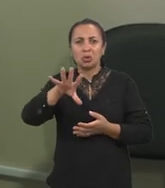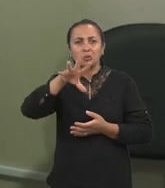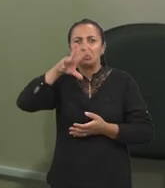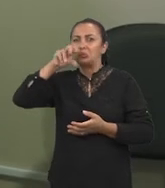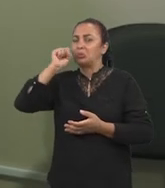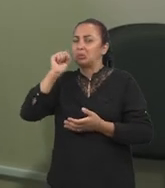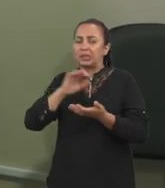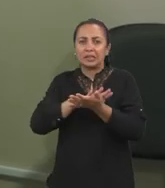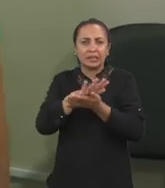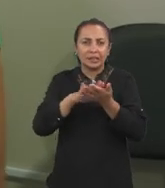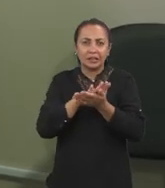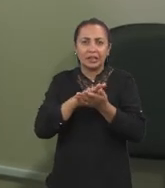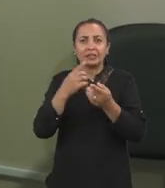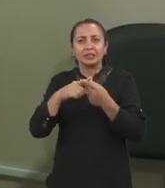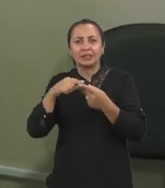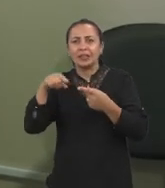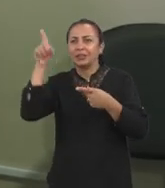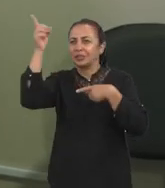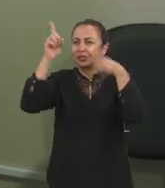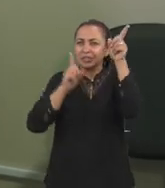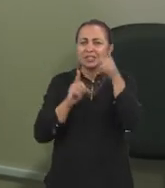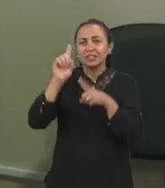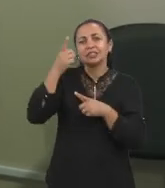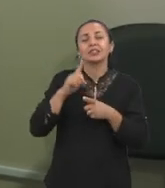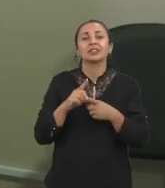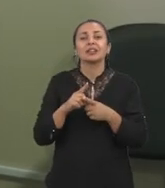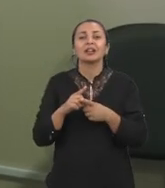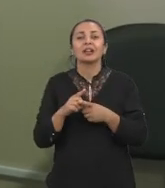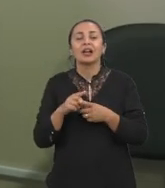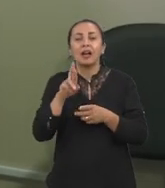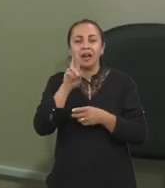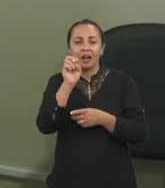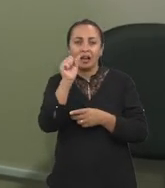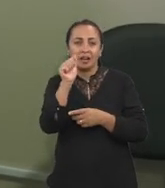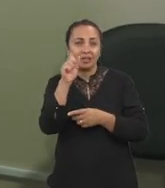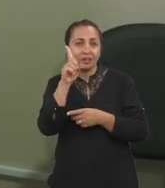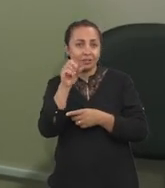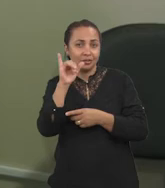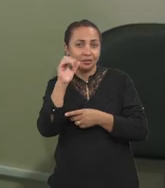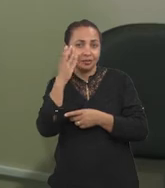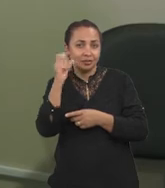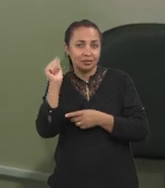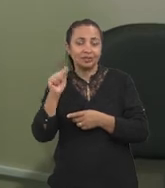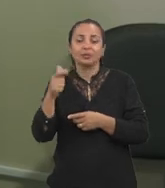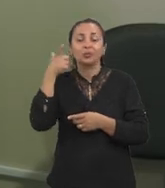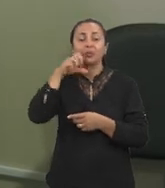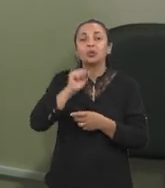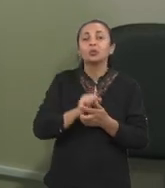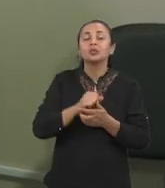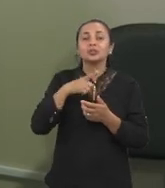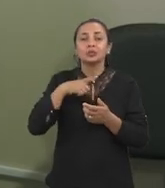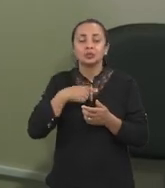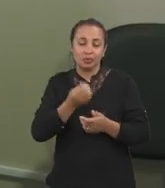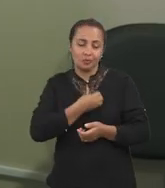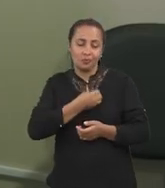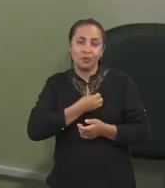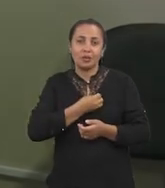já que foi cultivado em radiação, em um ambiente inóspito, e foi o que aconteceu, ela conseguiu se replicar,